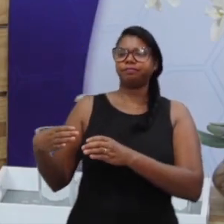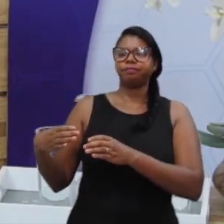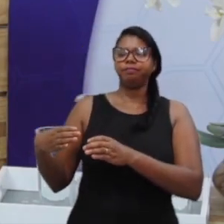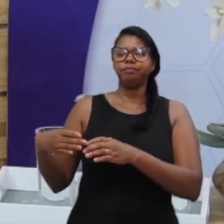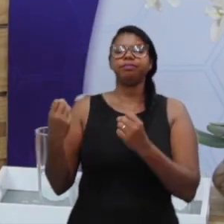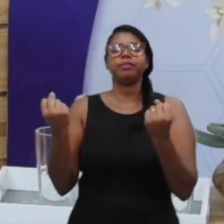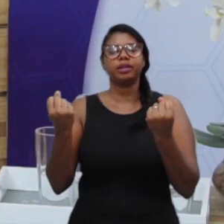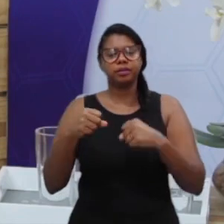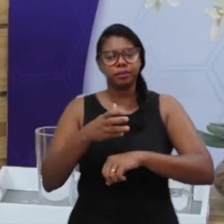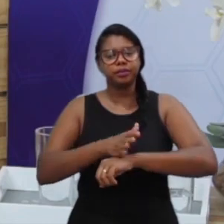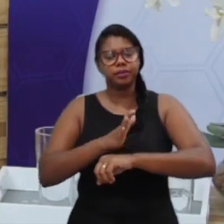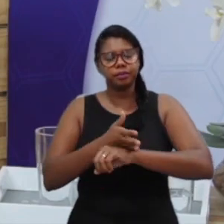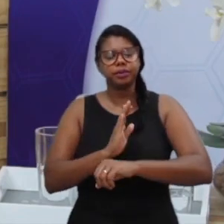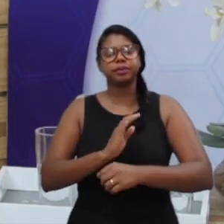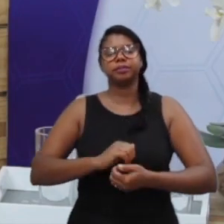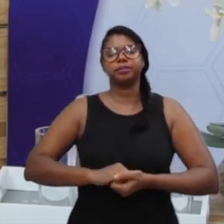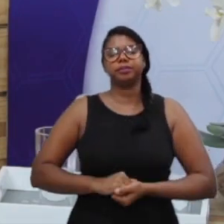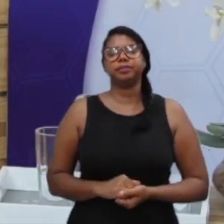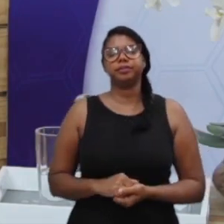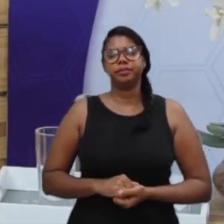precisando de um treinamento.